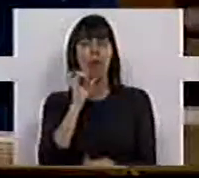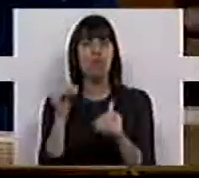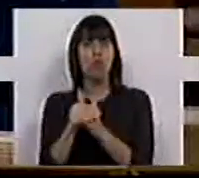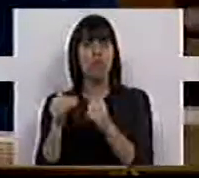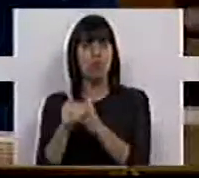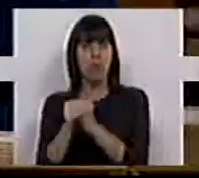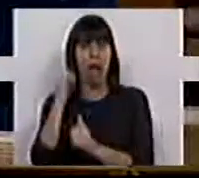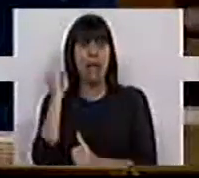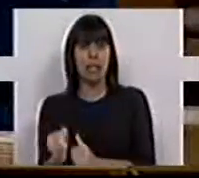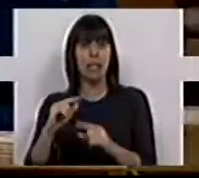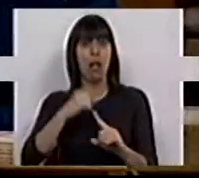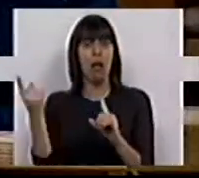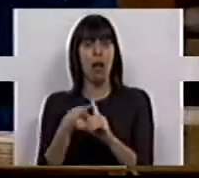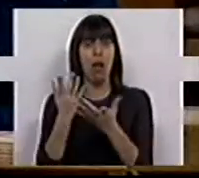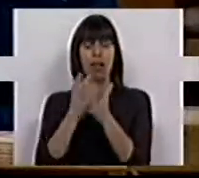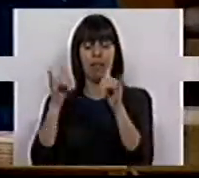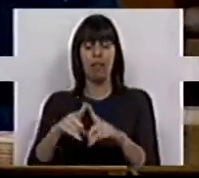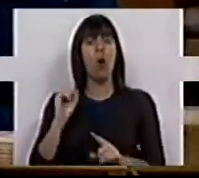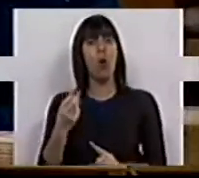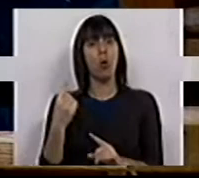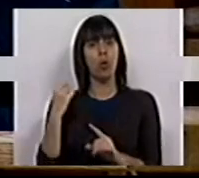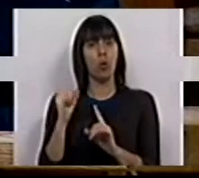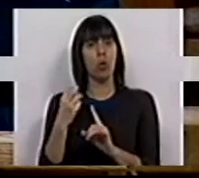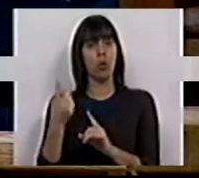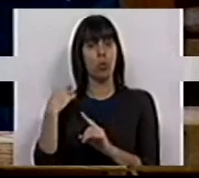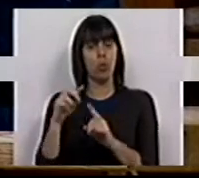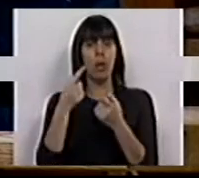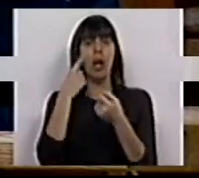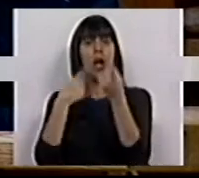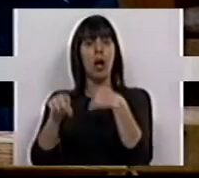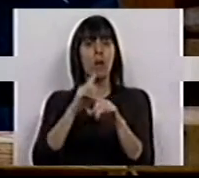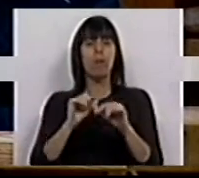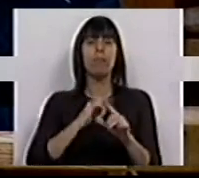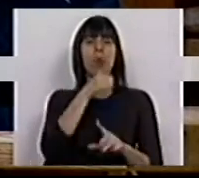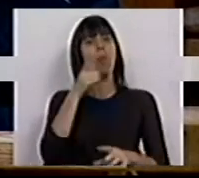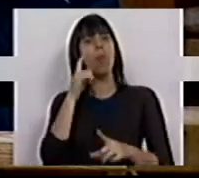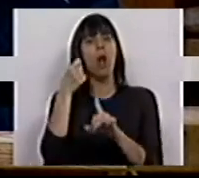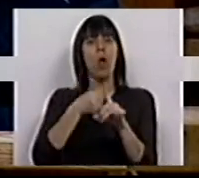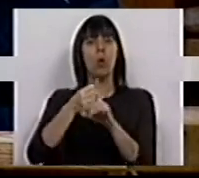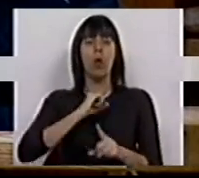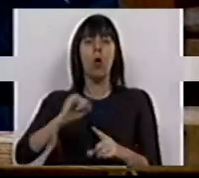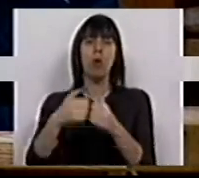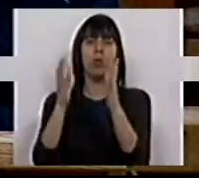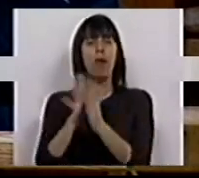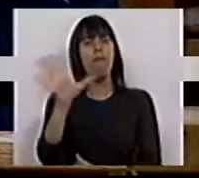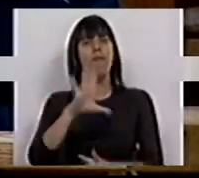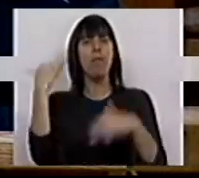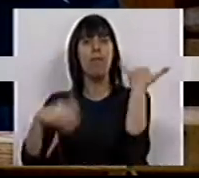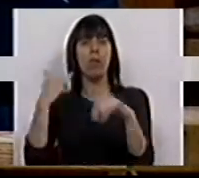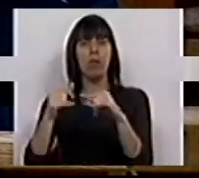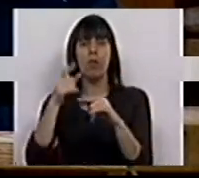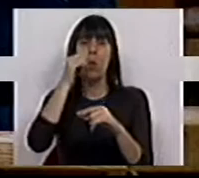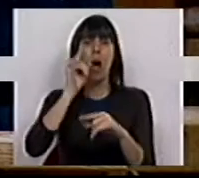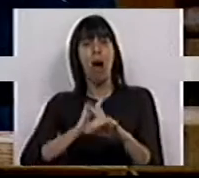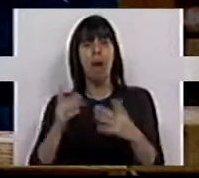assassinadas este ano e até final de outubro. Com a renovação do nosso compromisso na luta contra todas as formas de violência de